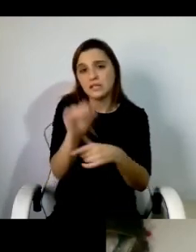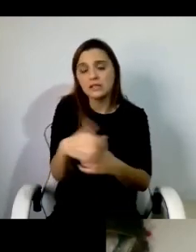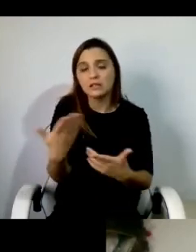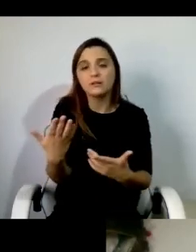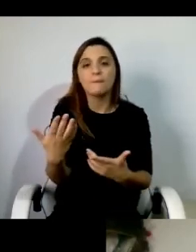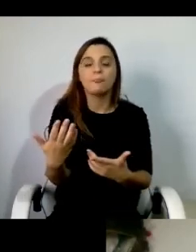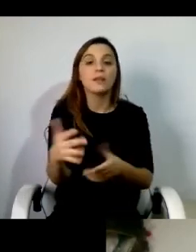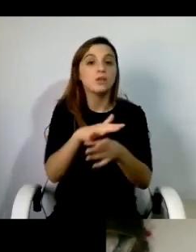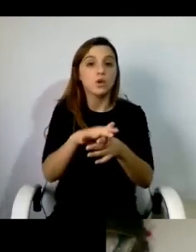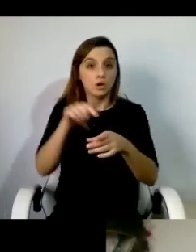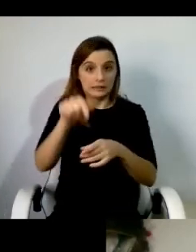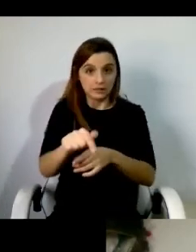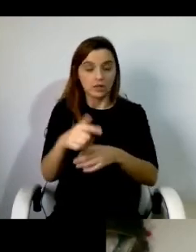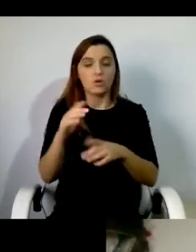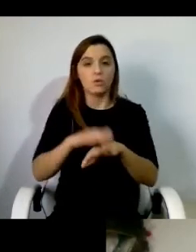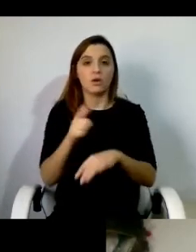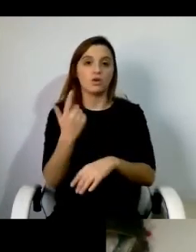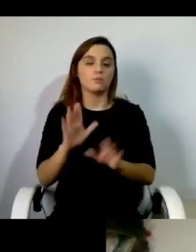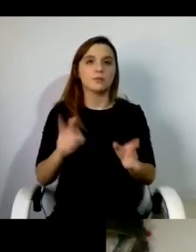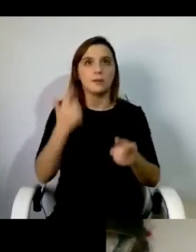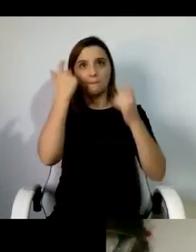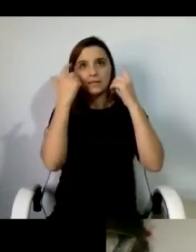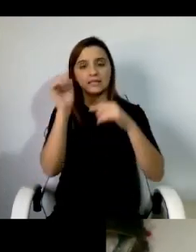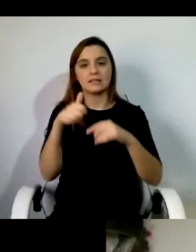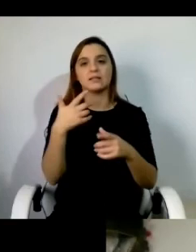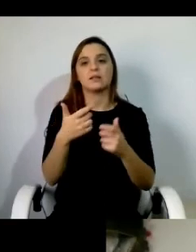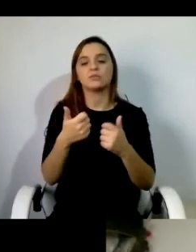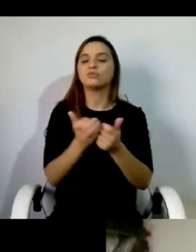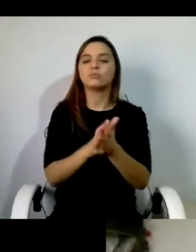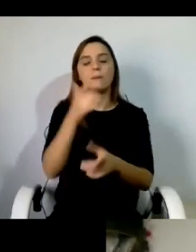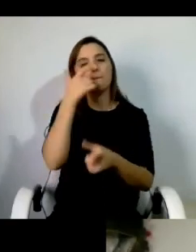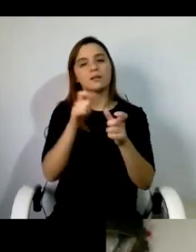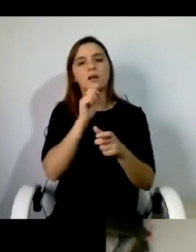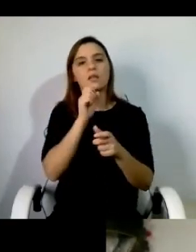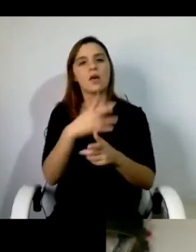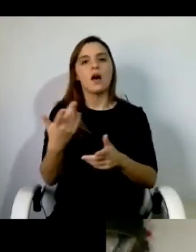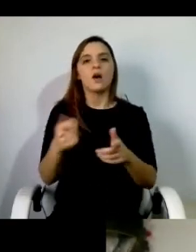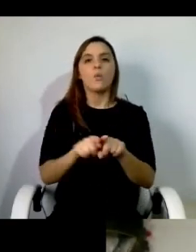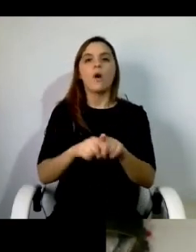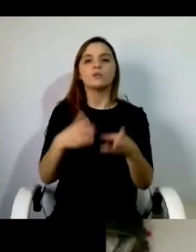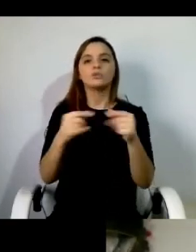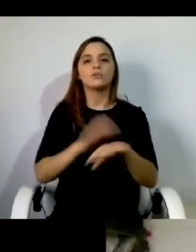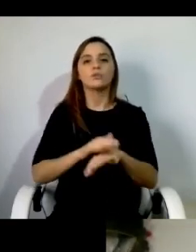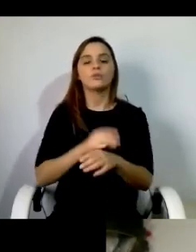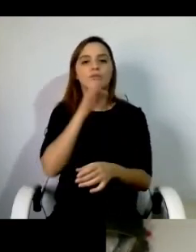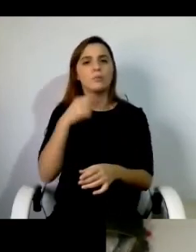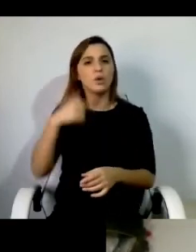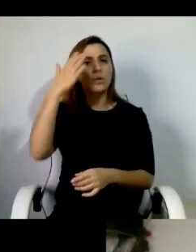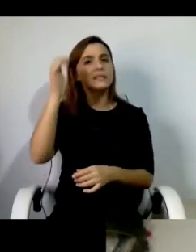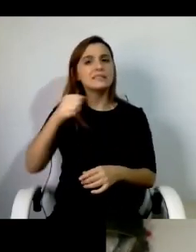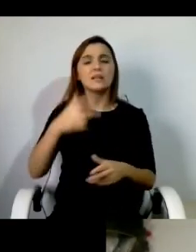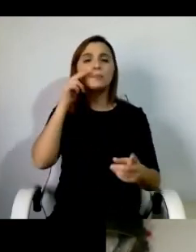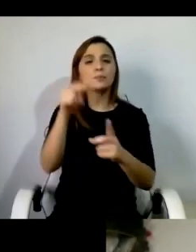como não podemos deixar de equacionar os que pensam que tudo pode ser resolvido na comunidade e na família eu acho que sim as perspectivas que têm sido